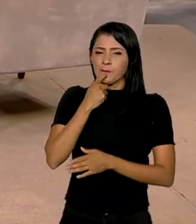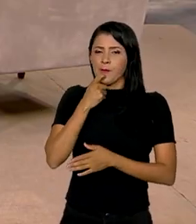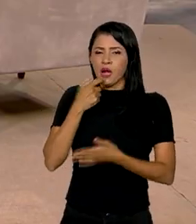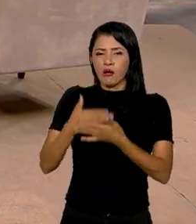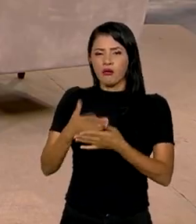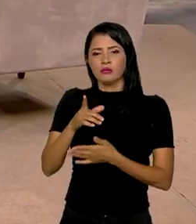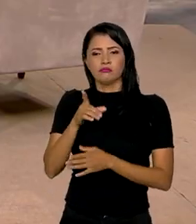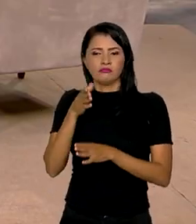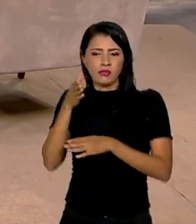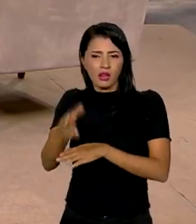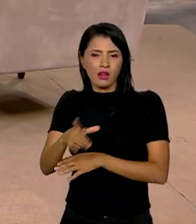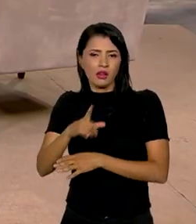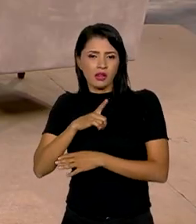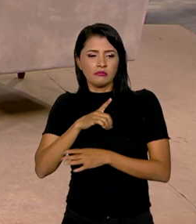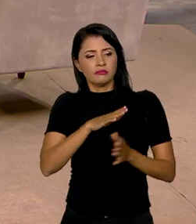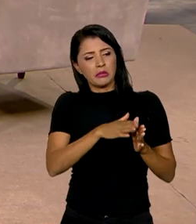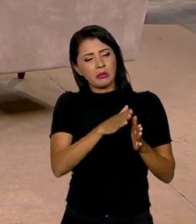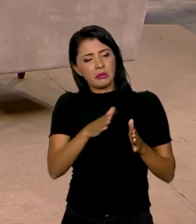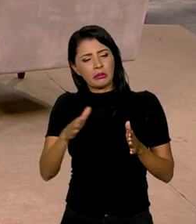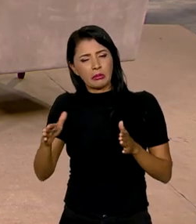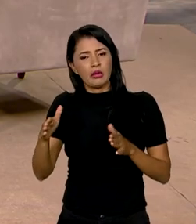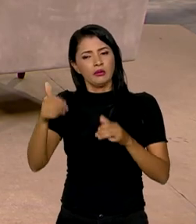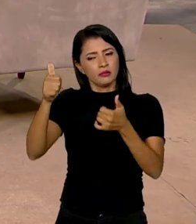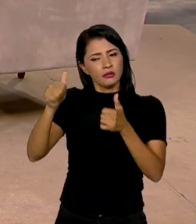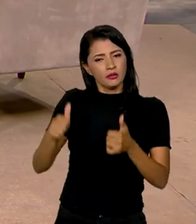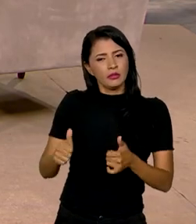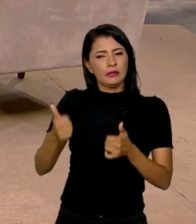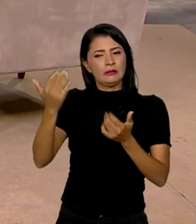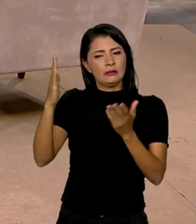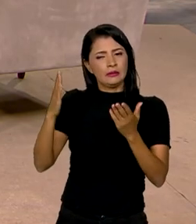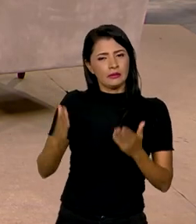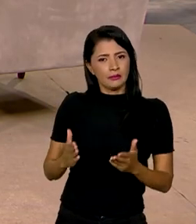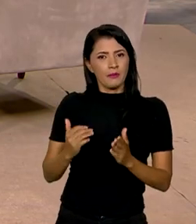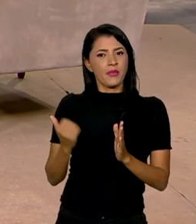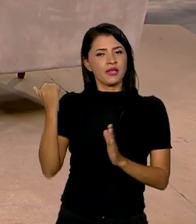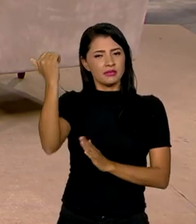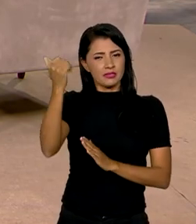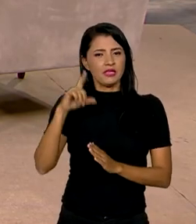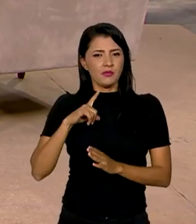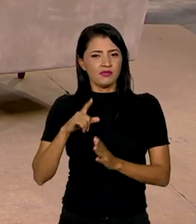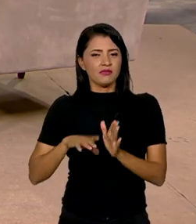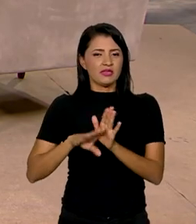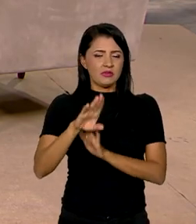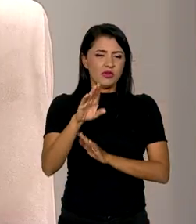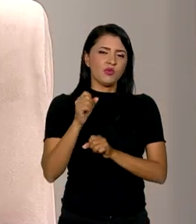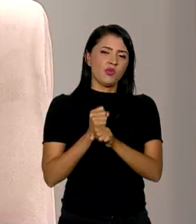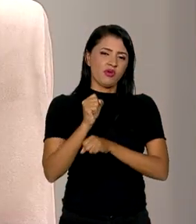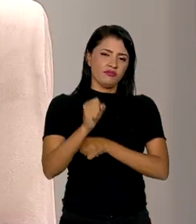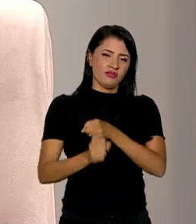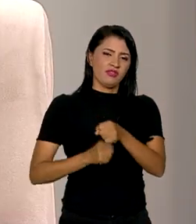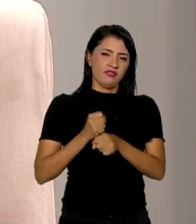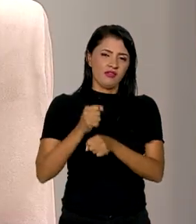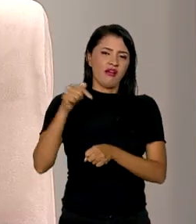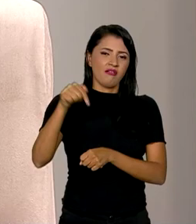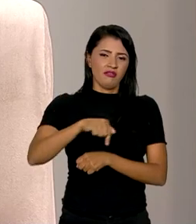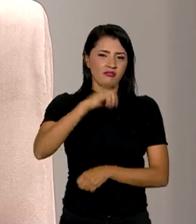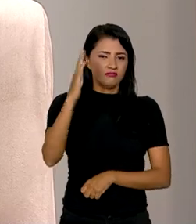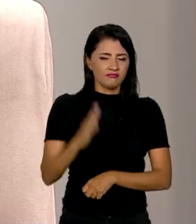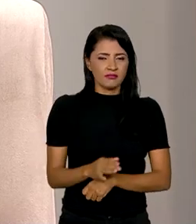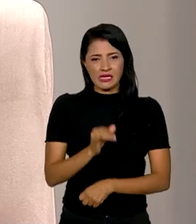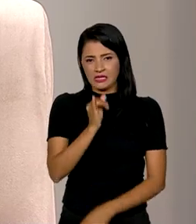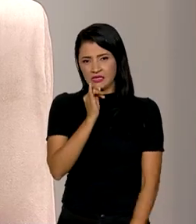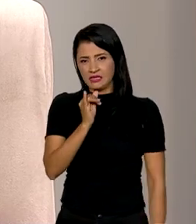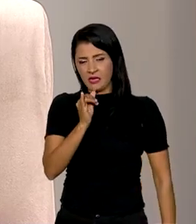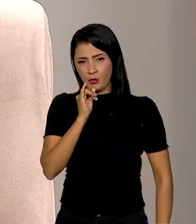uma sequência de revisões para cima das previsões de crescimento para o ano que vem aqui no país. Por exemplo,